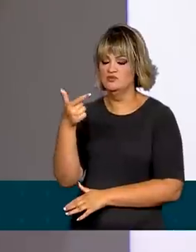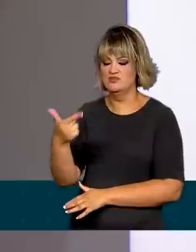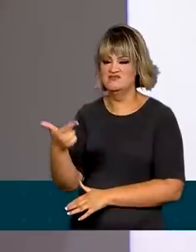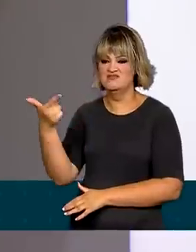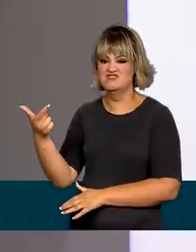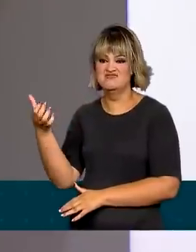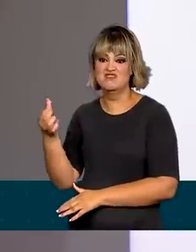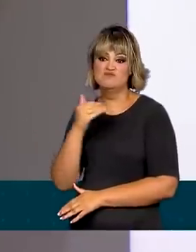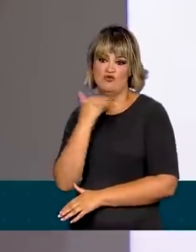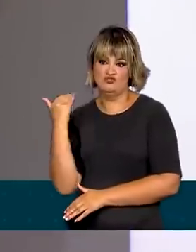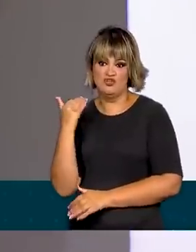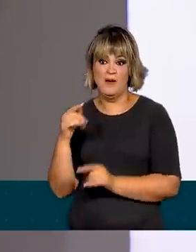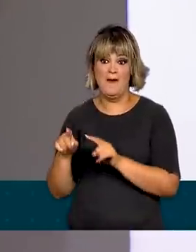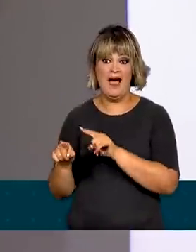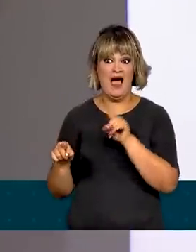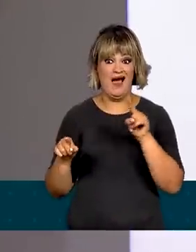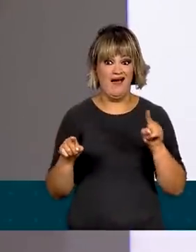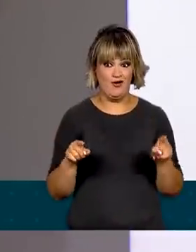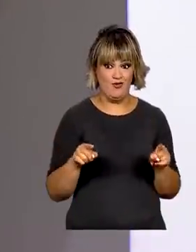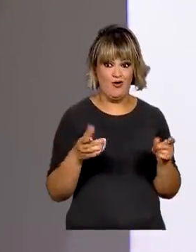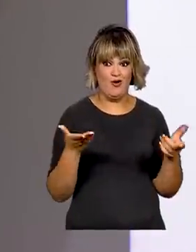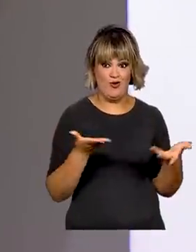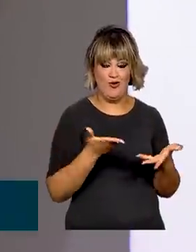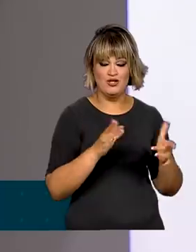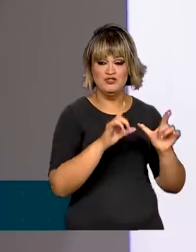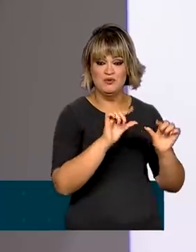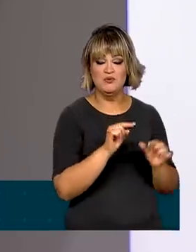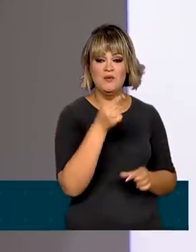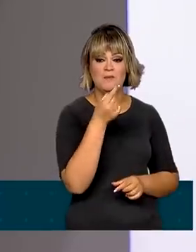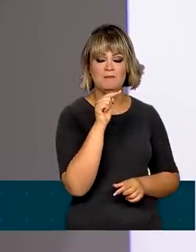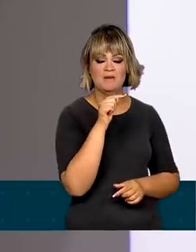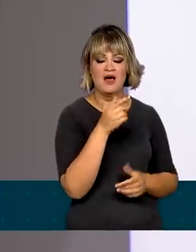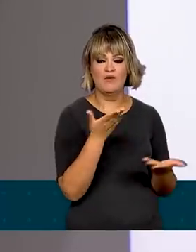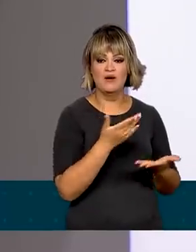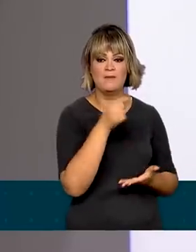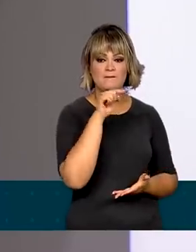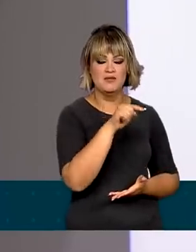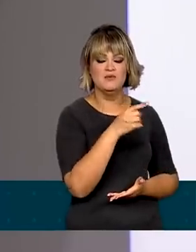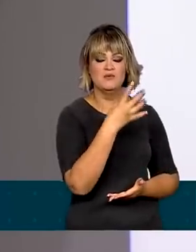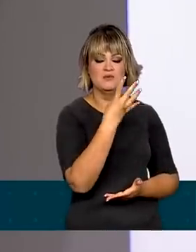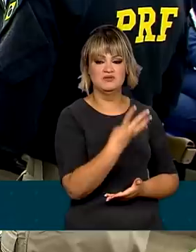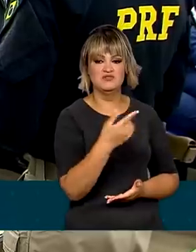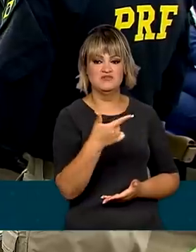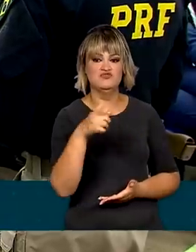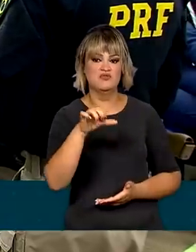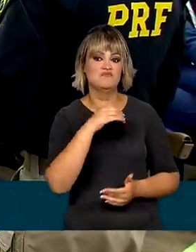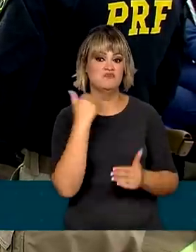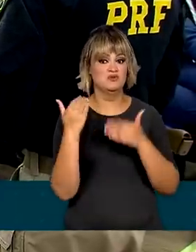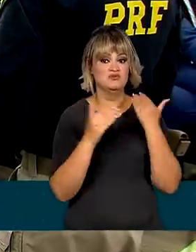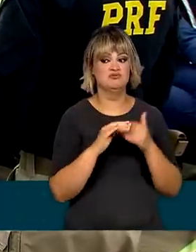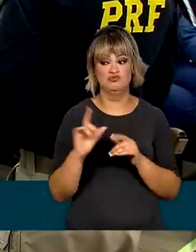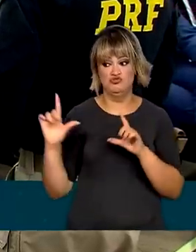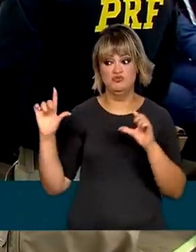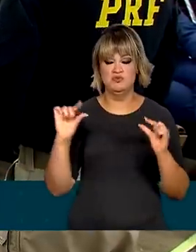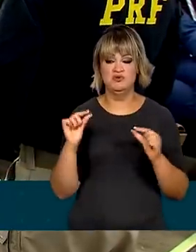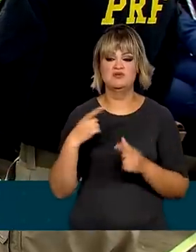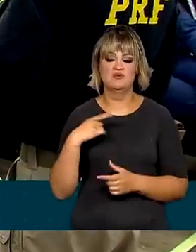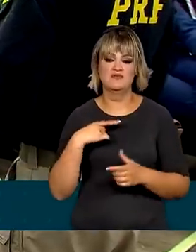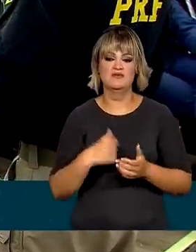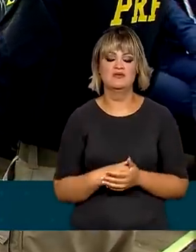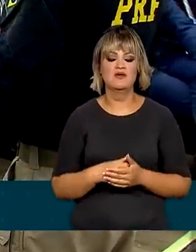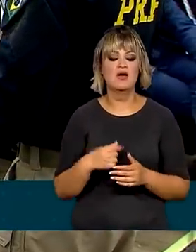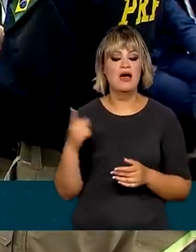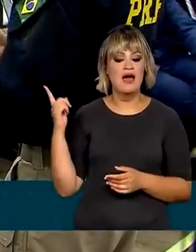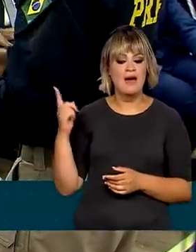mortes. Agora, na última edição, nós tivemos 1.415 mortes nas rodovias federais. A PRF vai desenvolver